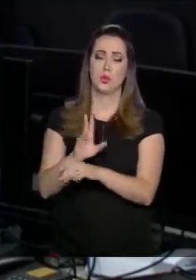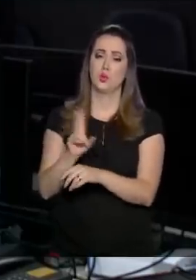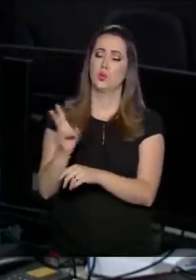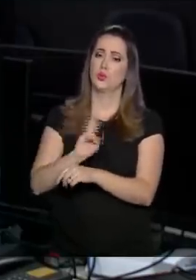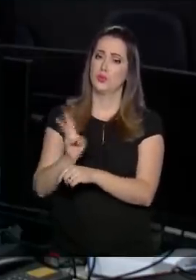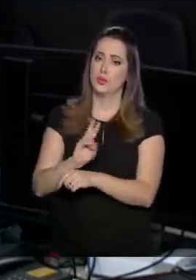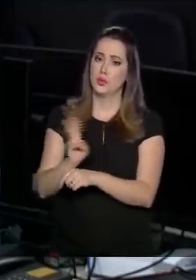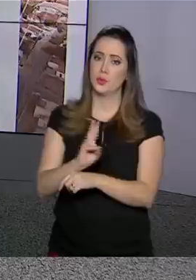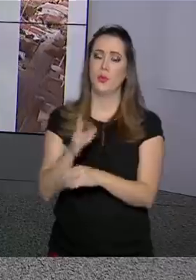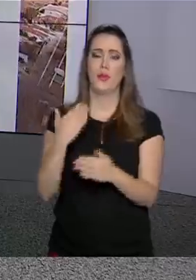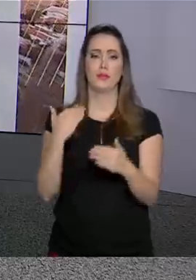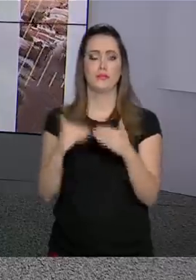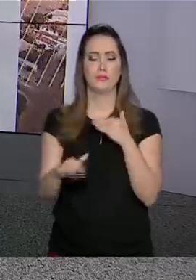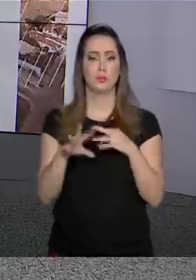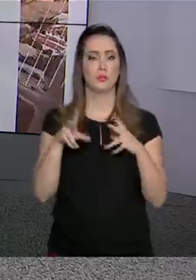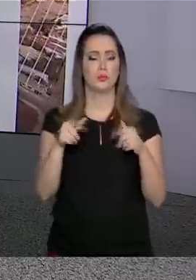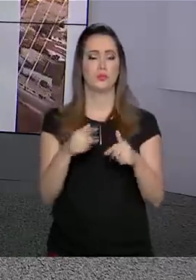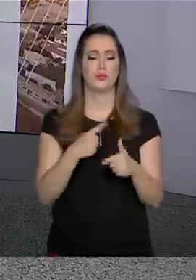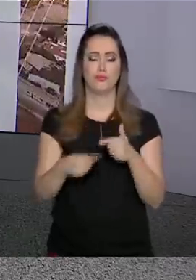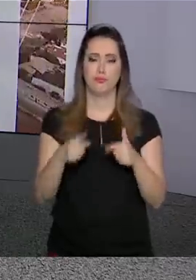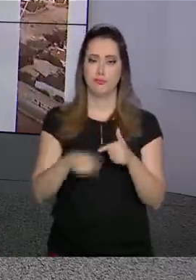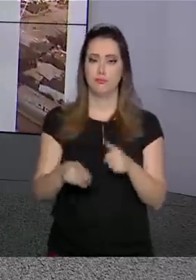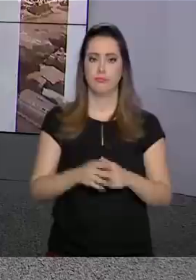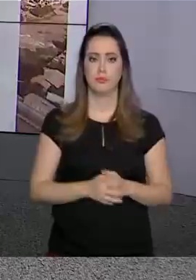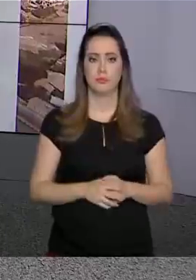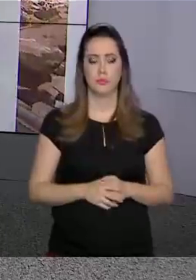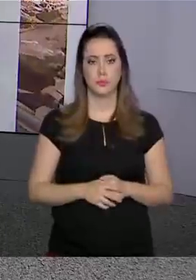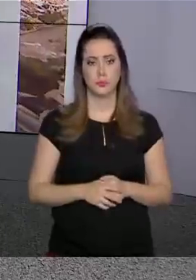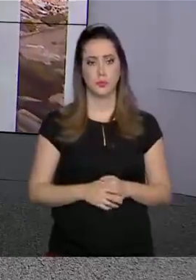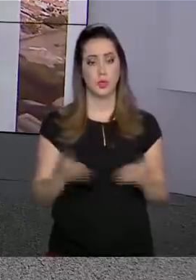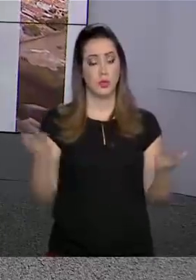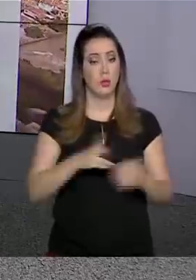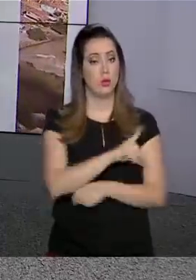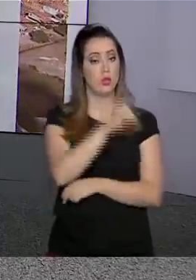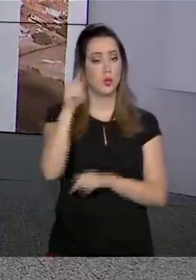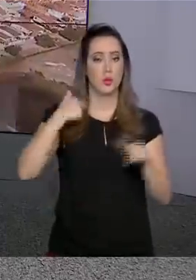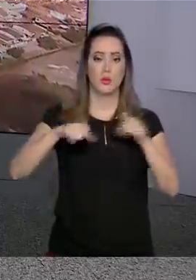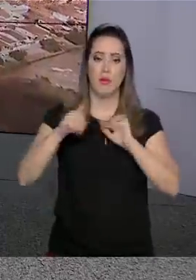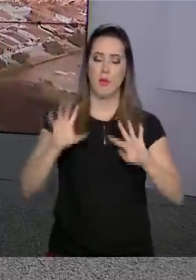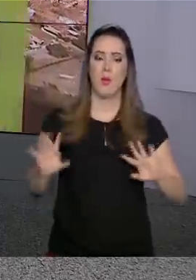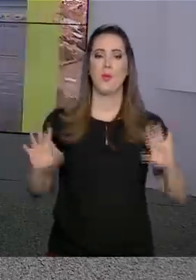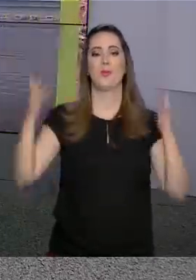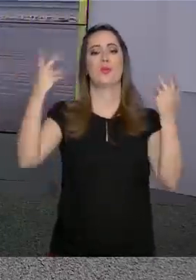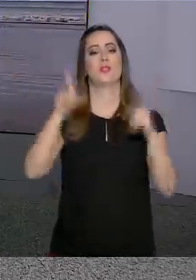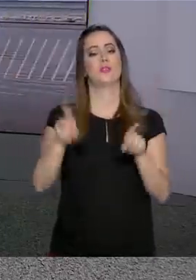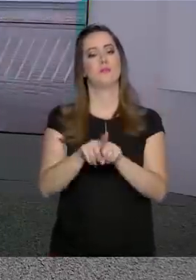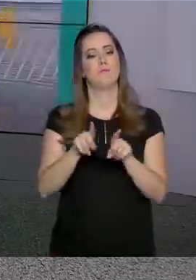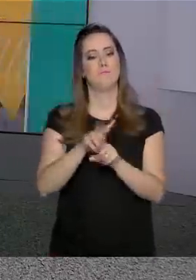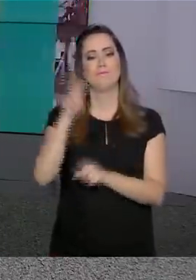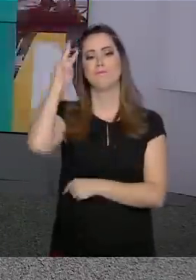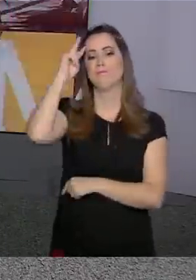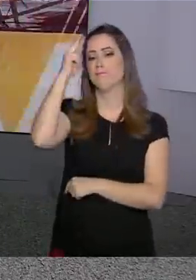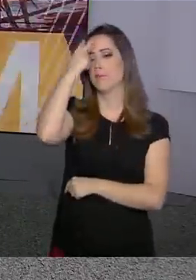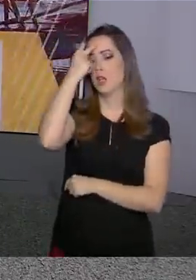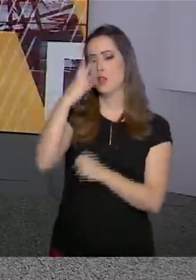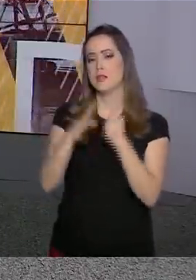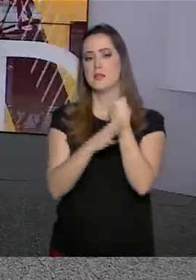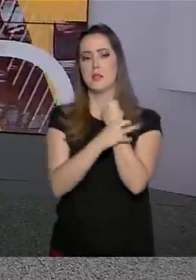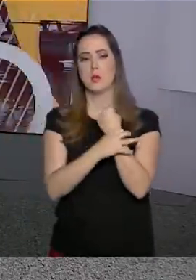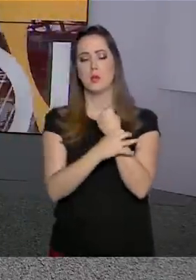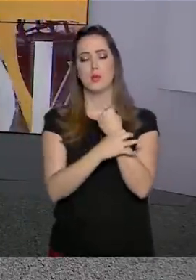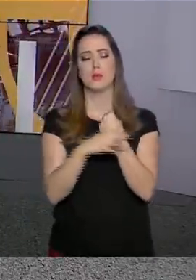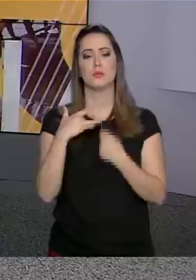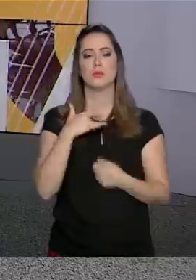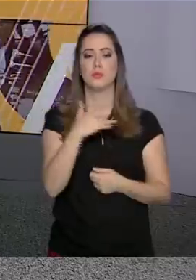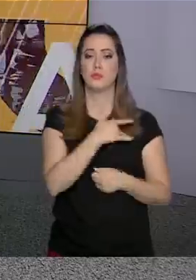imediatamente. E hoje, dia do trabalho, além da comemoração, é dia também de reflexão sobre a segurança e saúde do